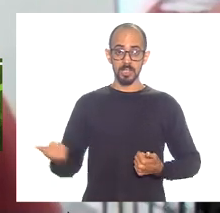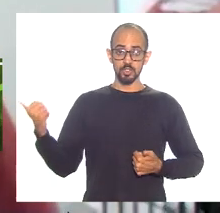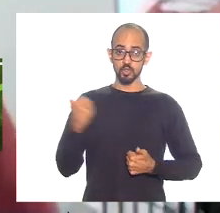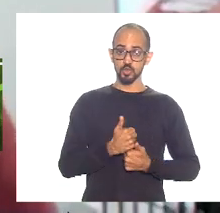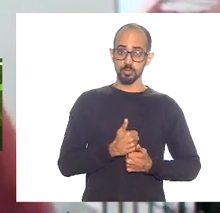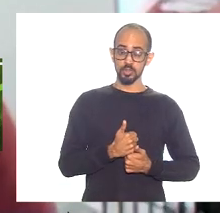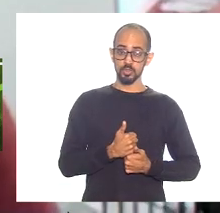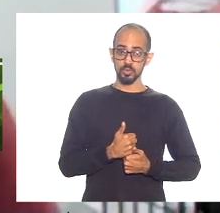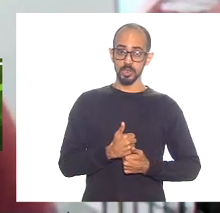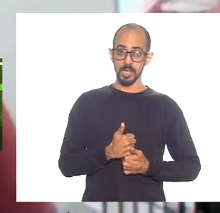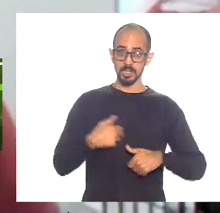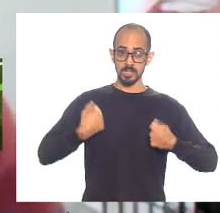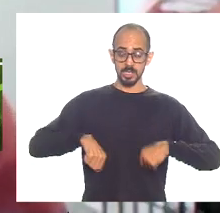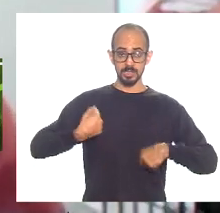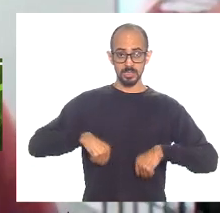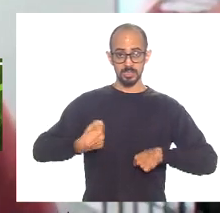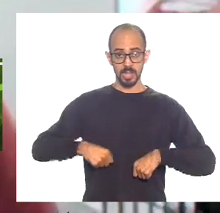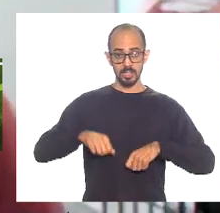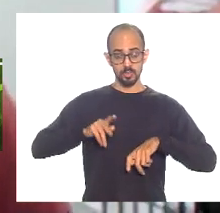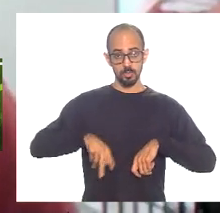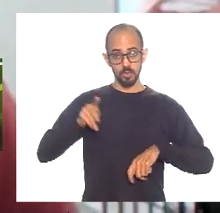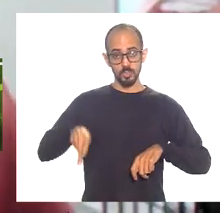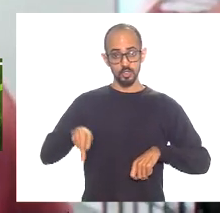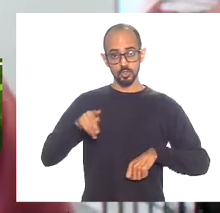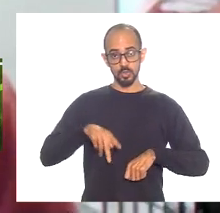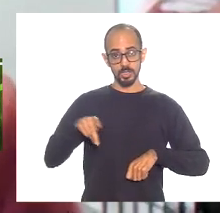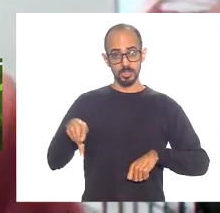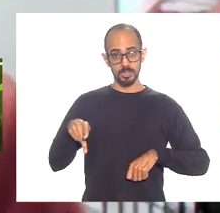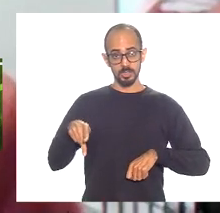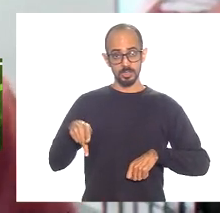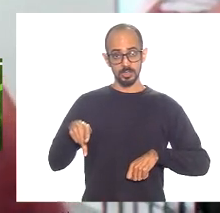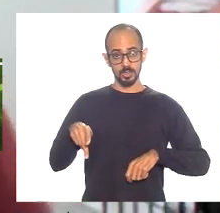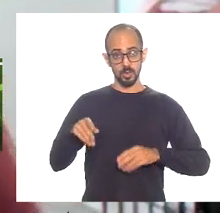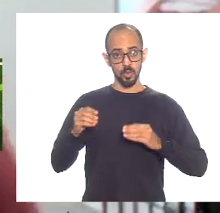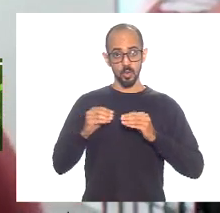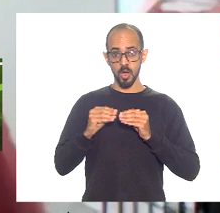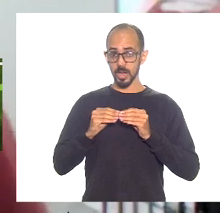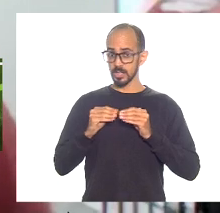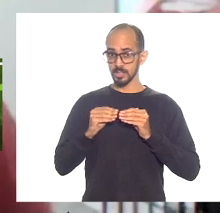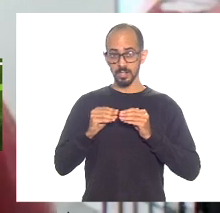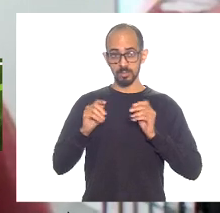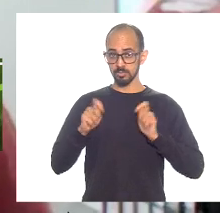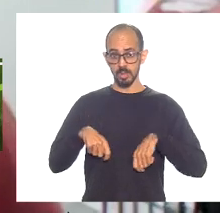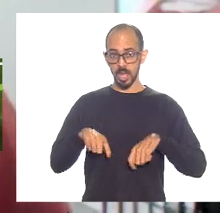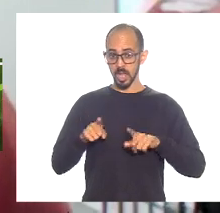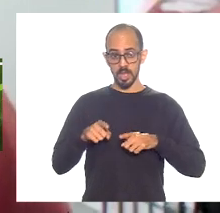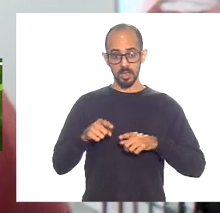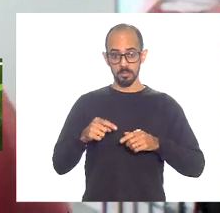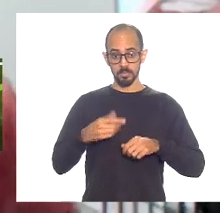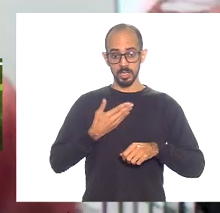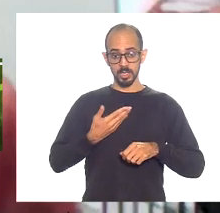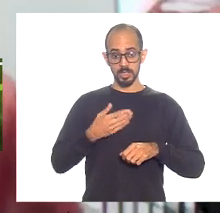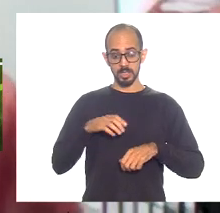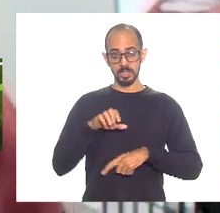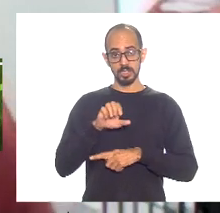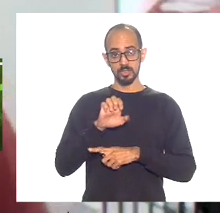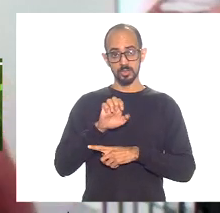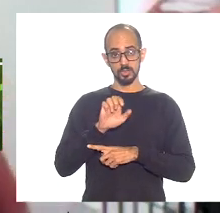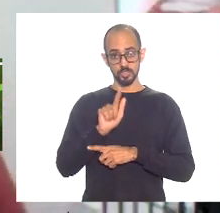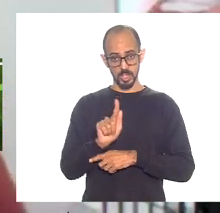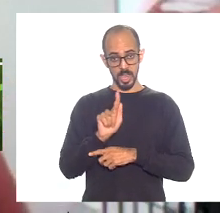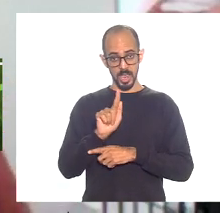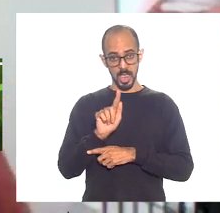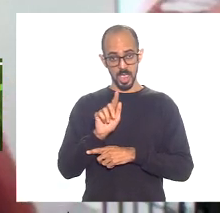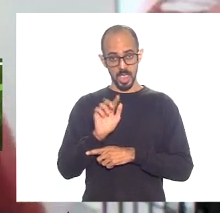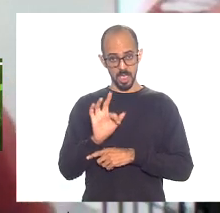as demandas de professor distribuindo hora extra que na educação estadual se chama de GEP a SEDUC